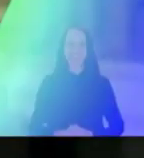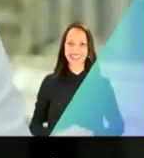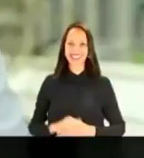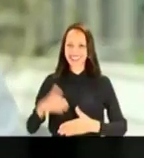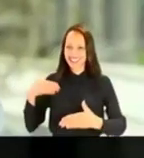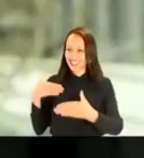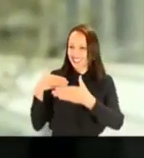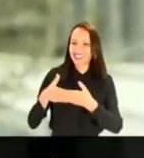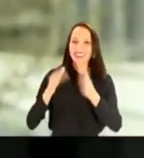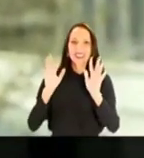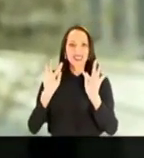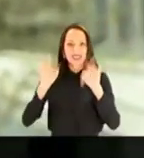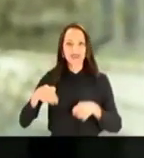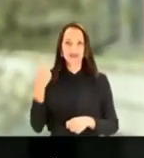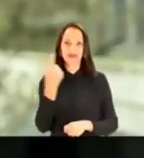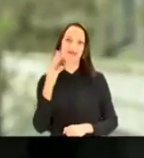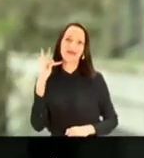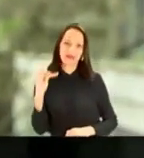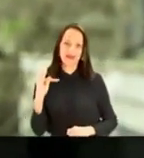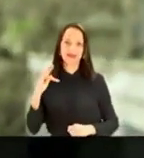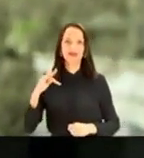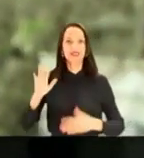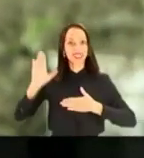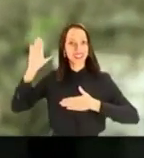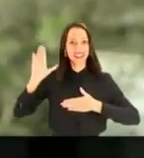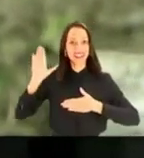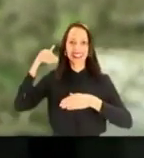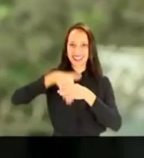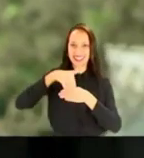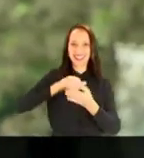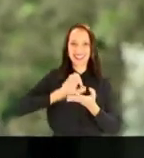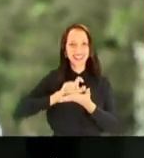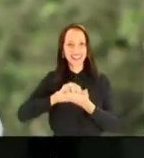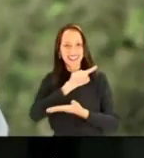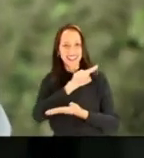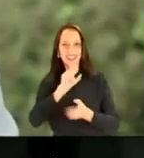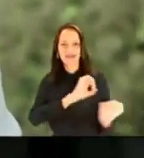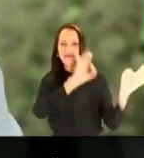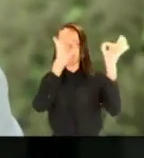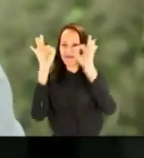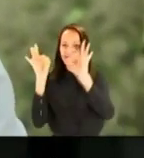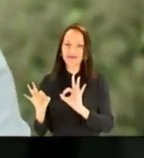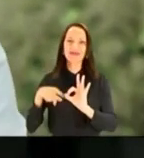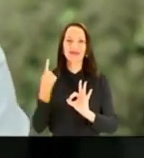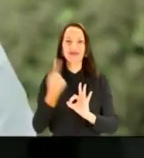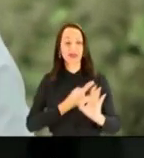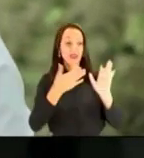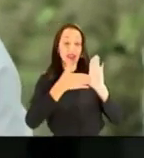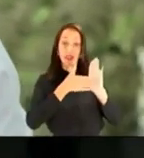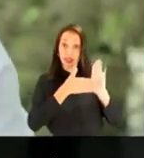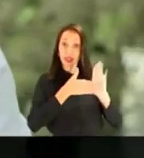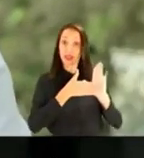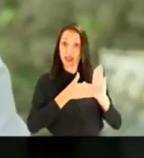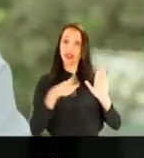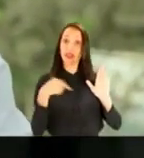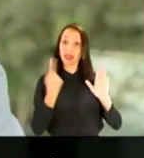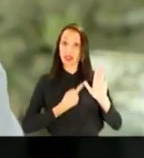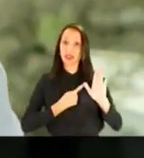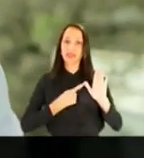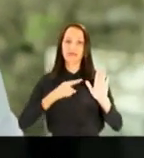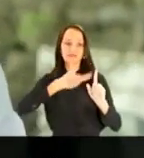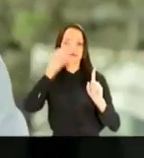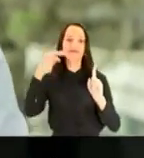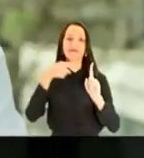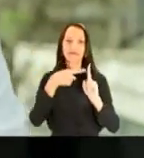A gente chegou no final desse primeiro turno das eleições e você pôde acompanhar, além das nossas propostas, o nosso